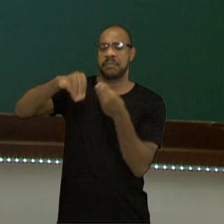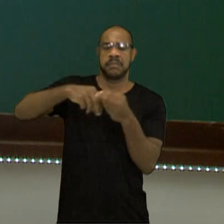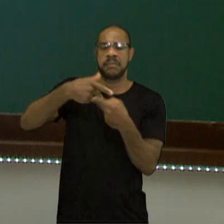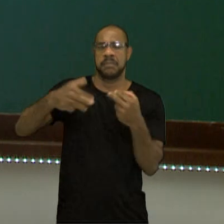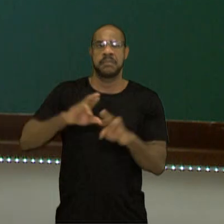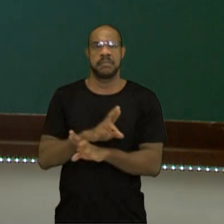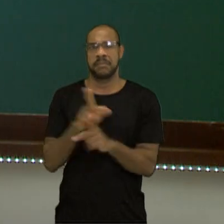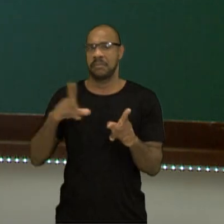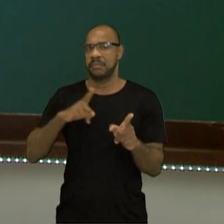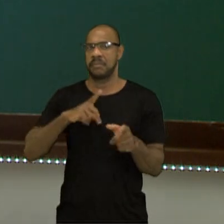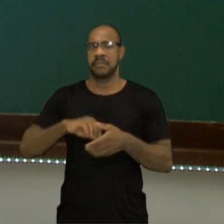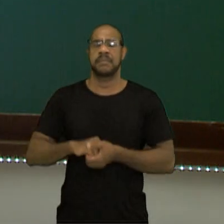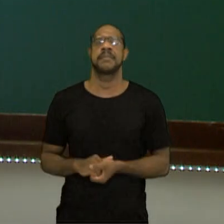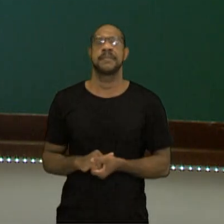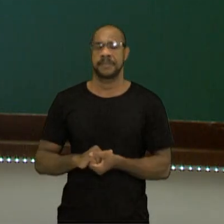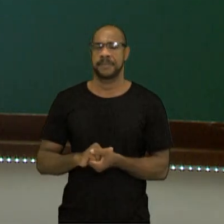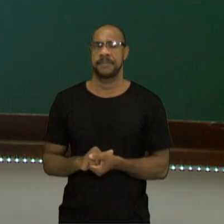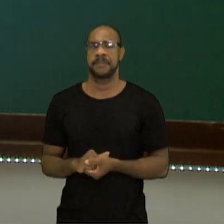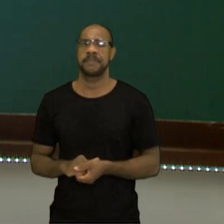diferentes.